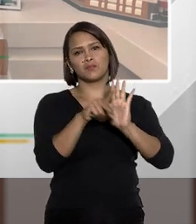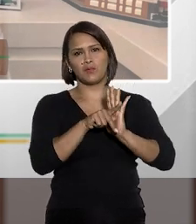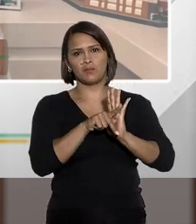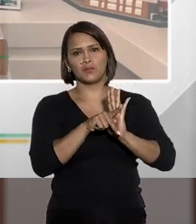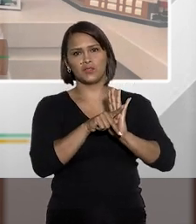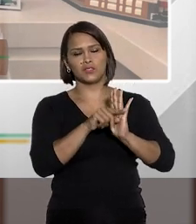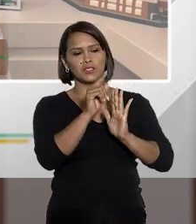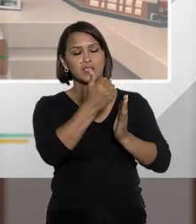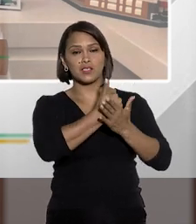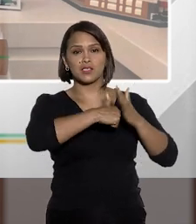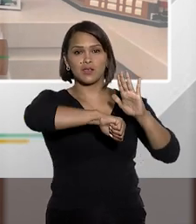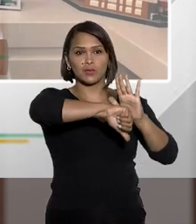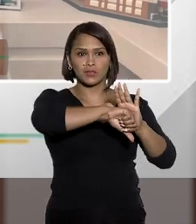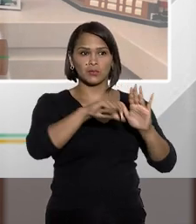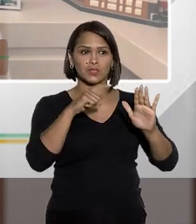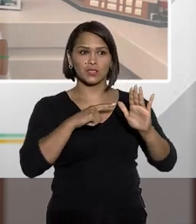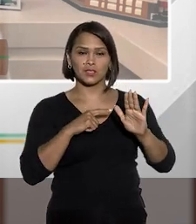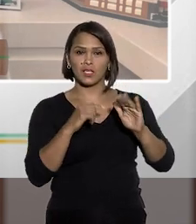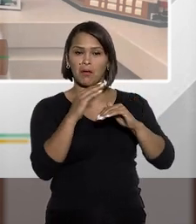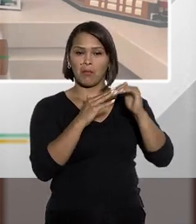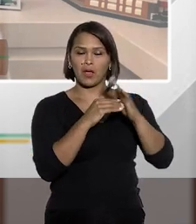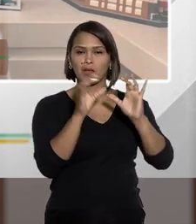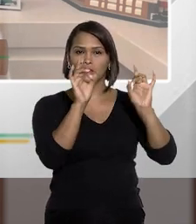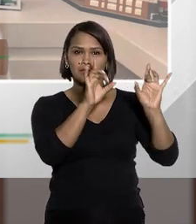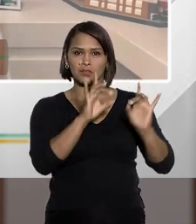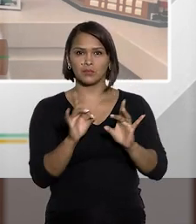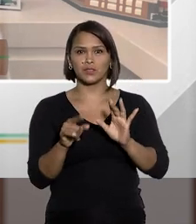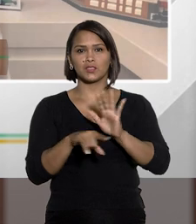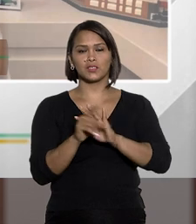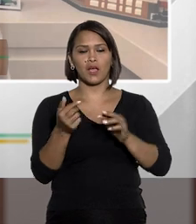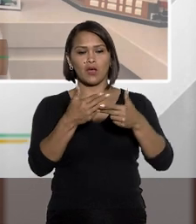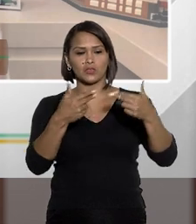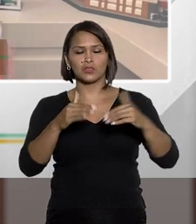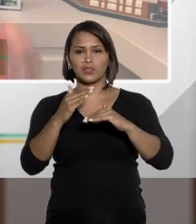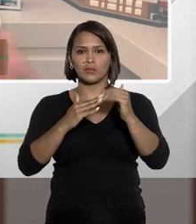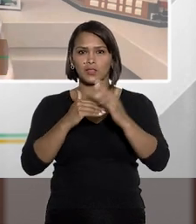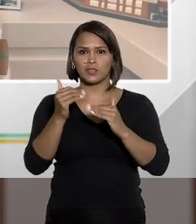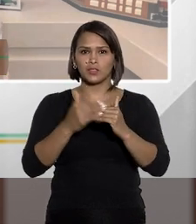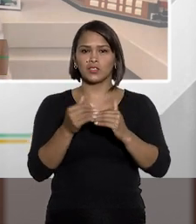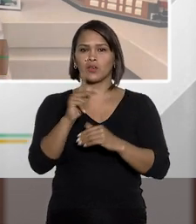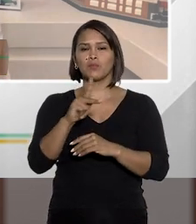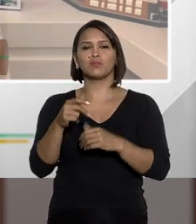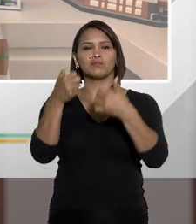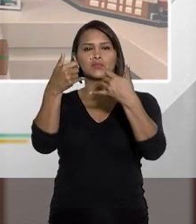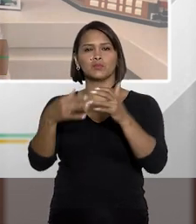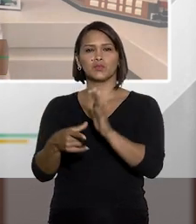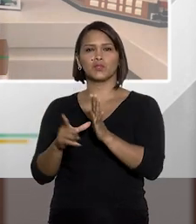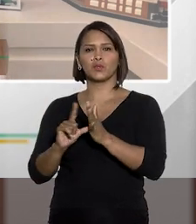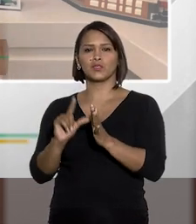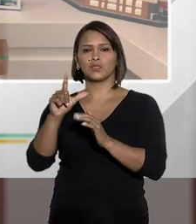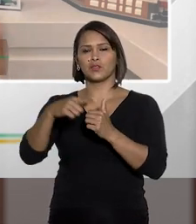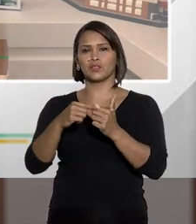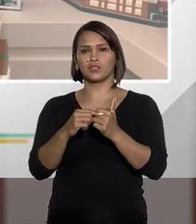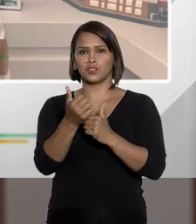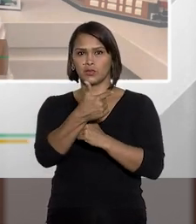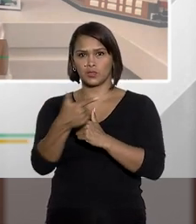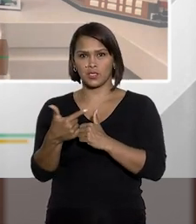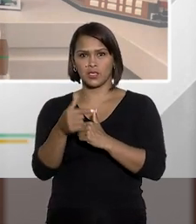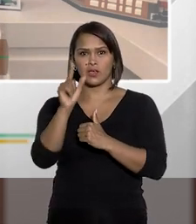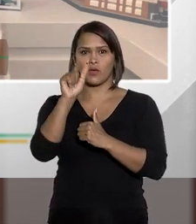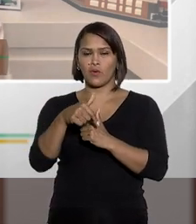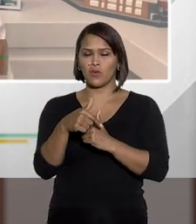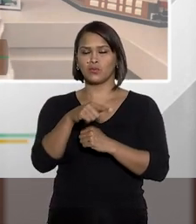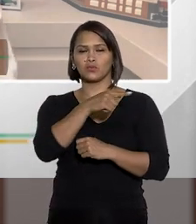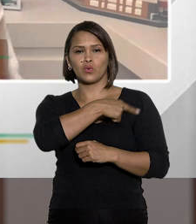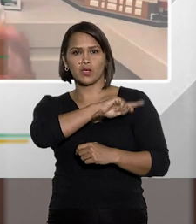crimes próprios. São crimes que exigem uma qualidade especial do sujeito ativo. O Rogério já comentou aí, está lá no artigo